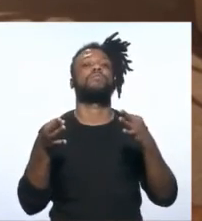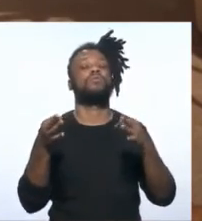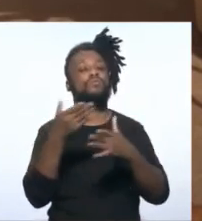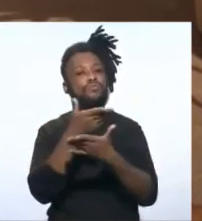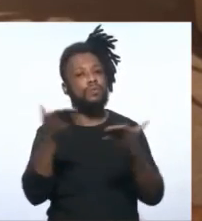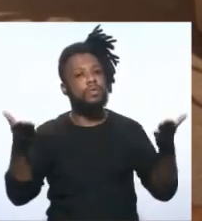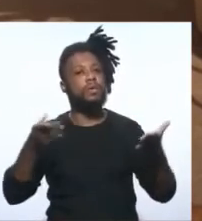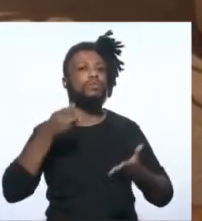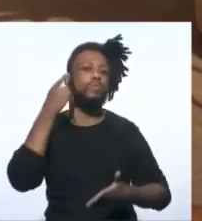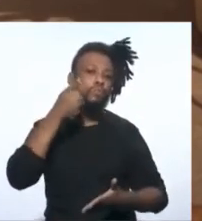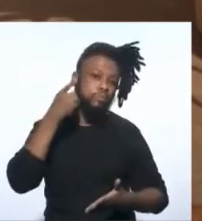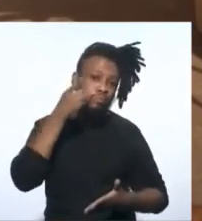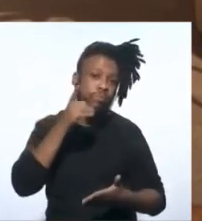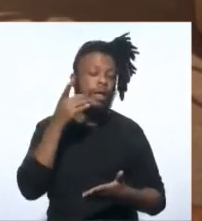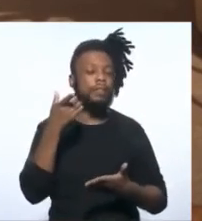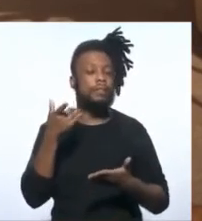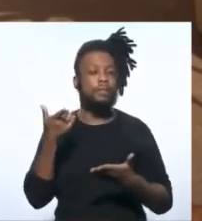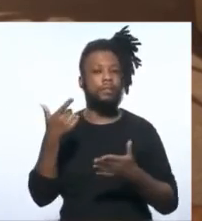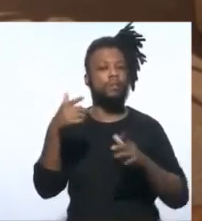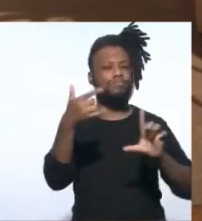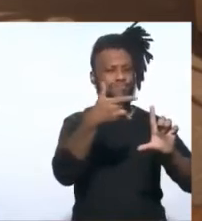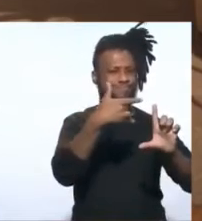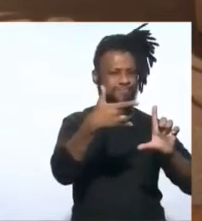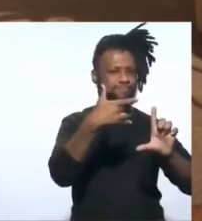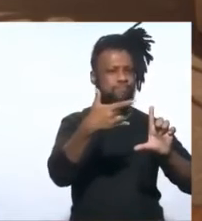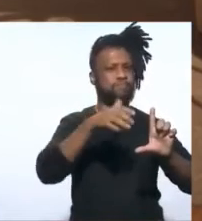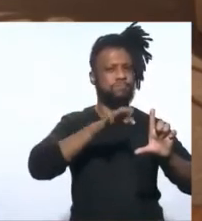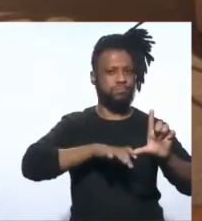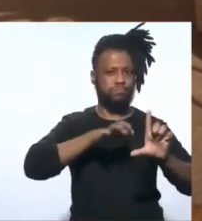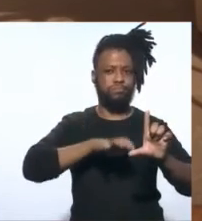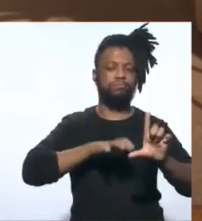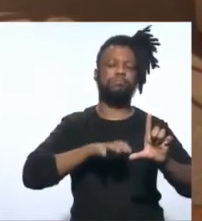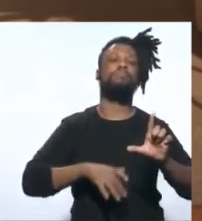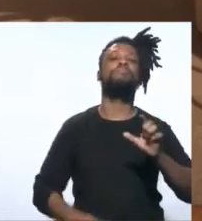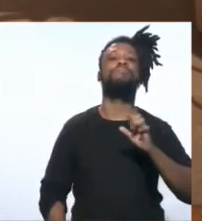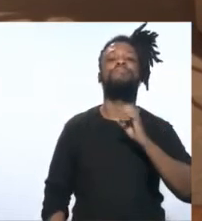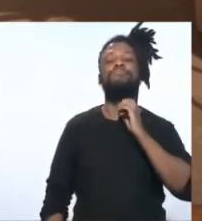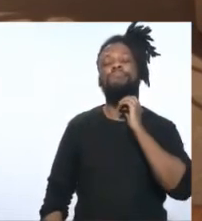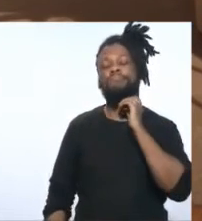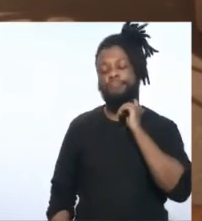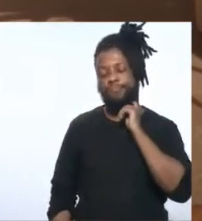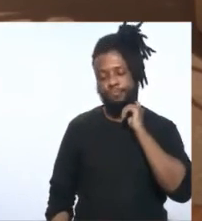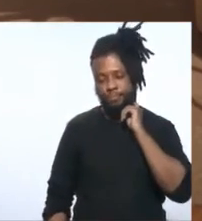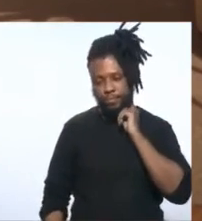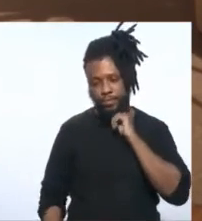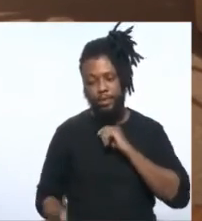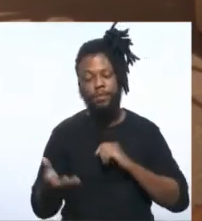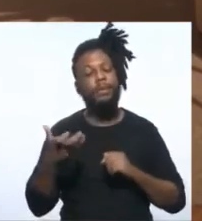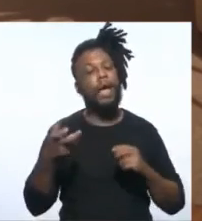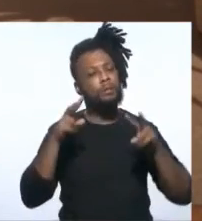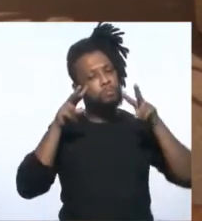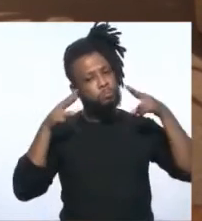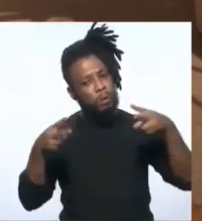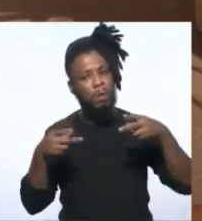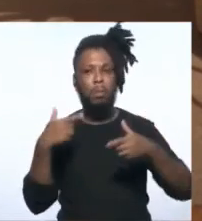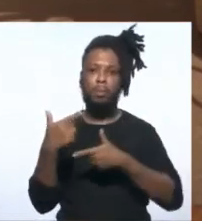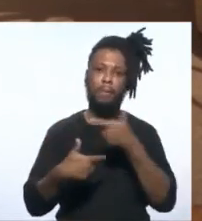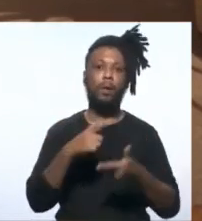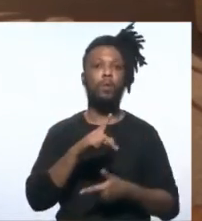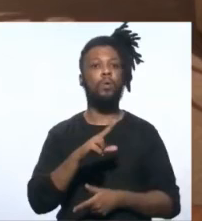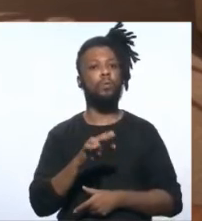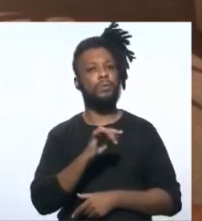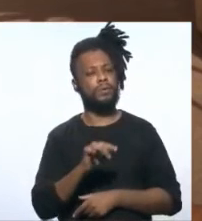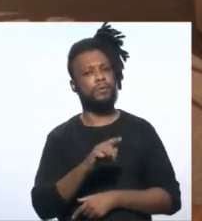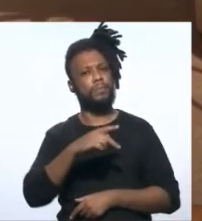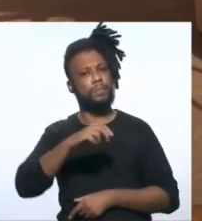parlamentares que ainda estão aqui no online, que quero aqui reconhecer o trabalho que o deputado Luiz Paulo